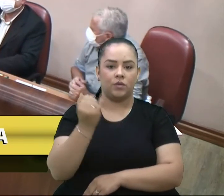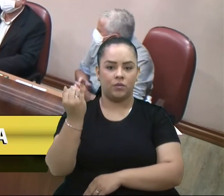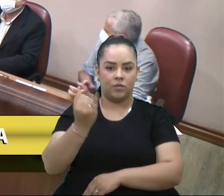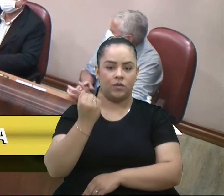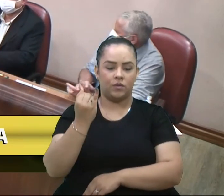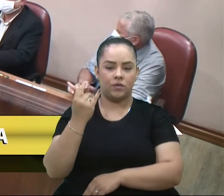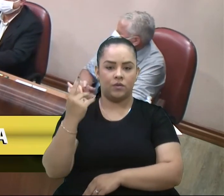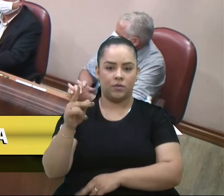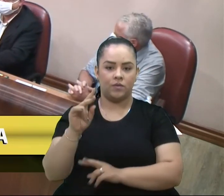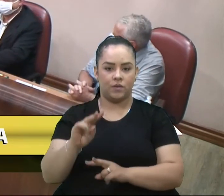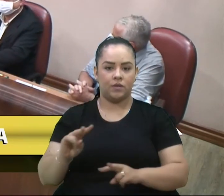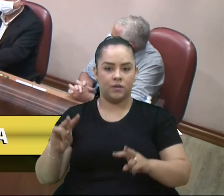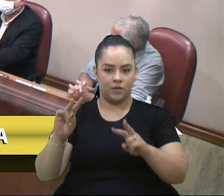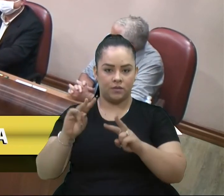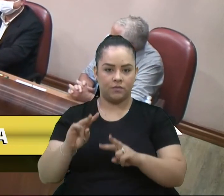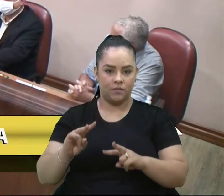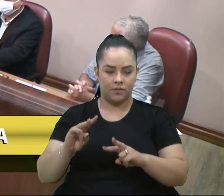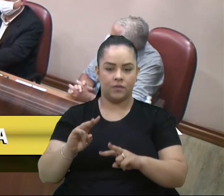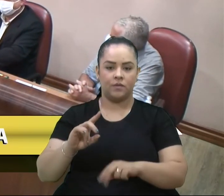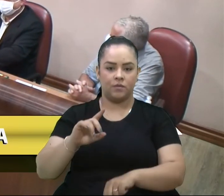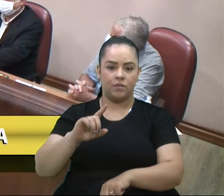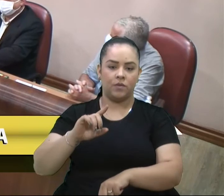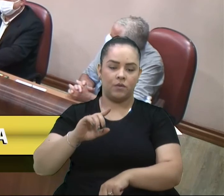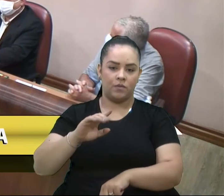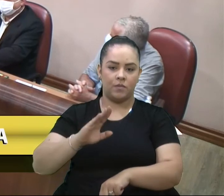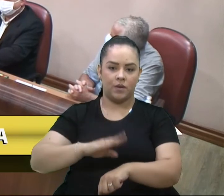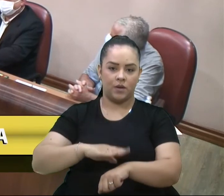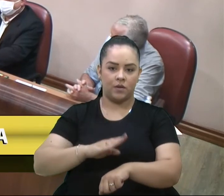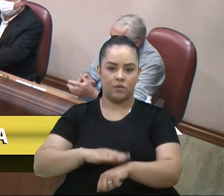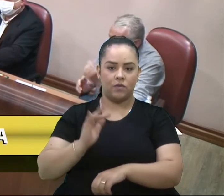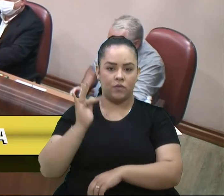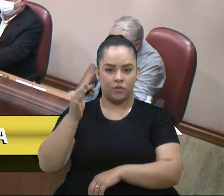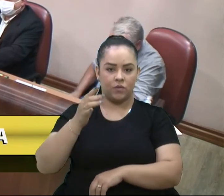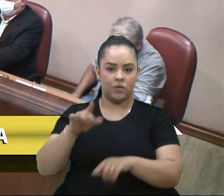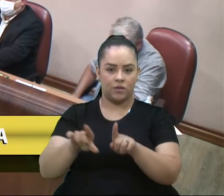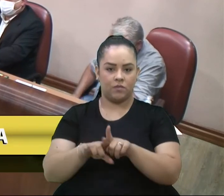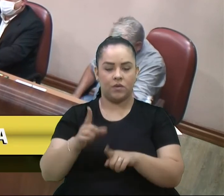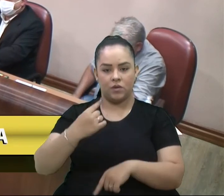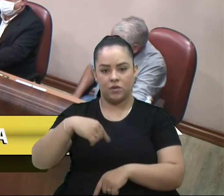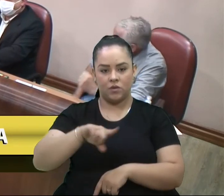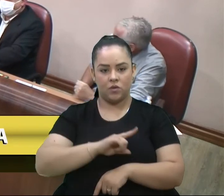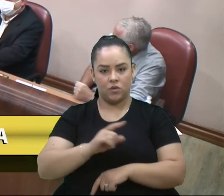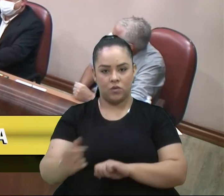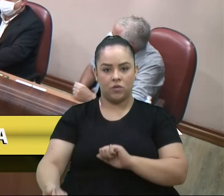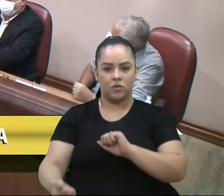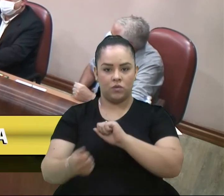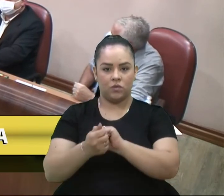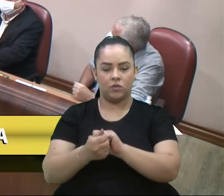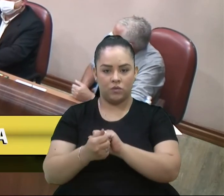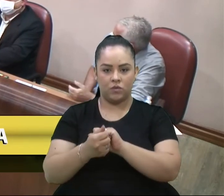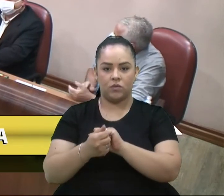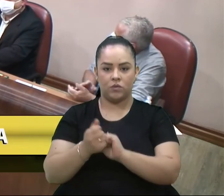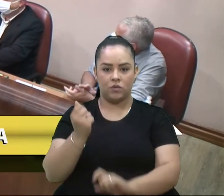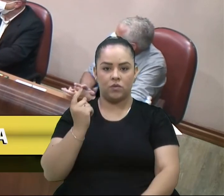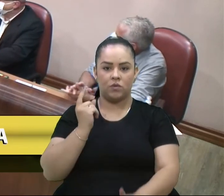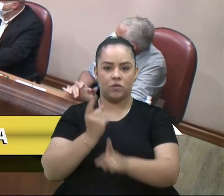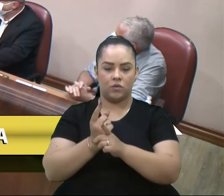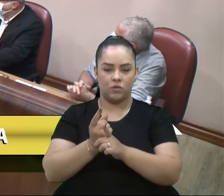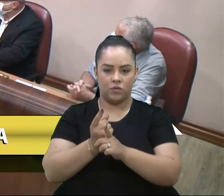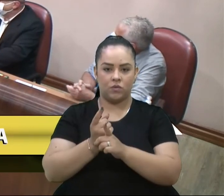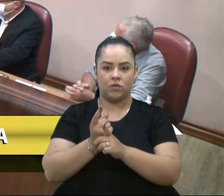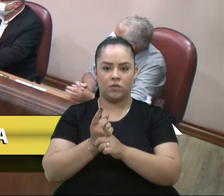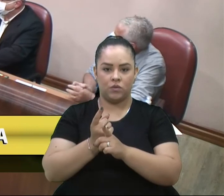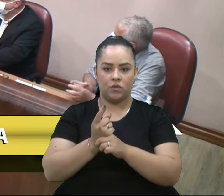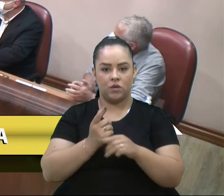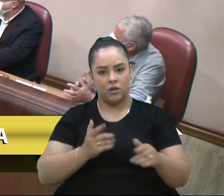visão, tanto do momento como do futuro, para que a gente juntos possa encontrar caminhos